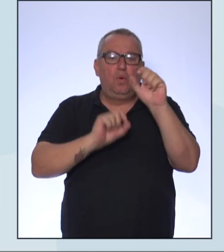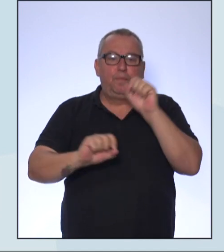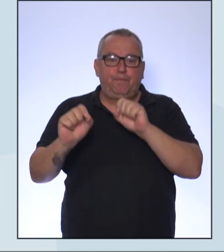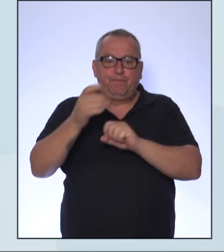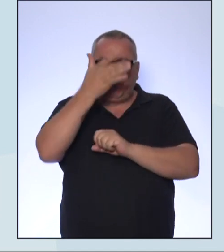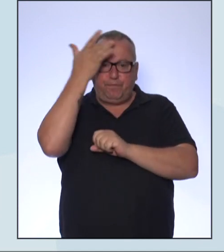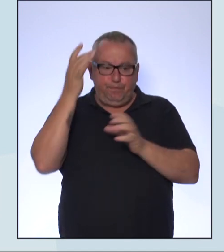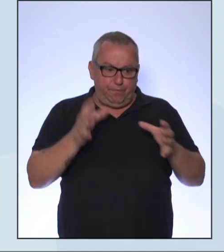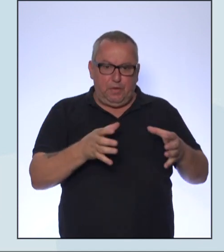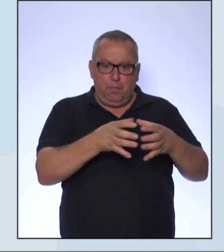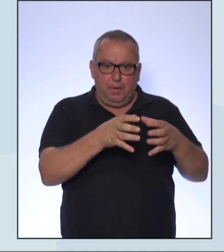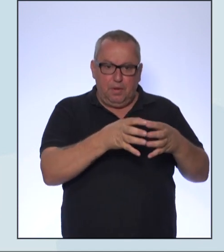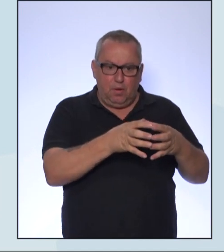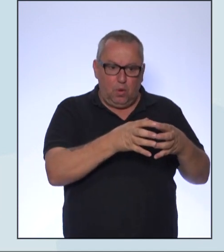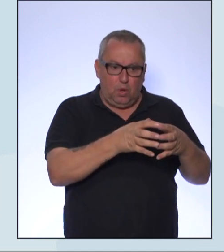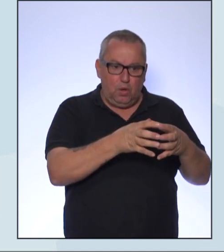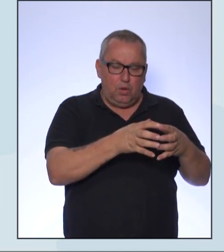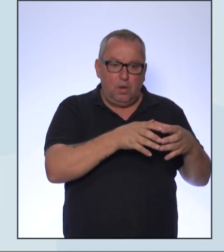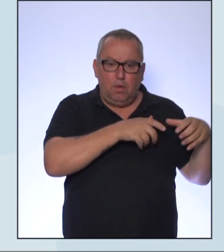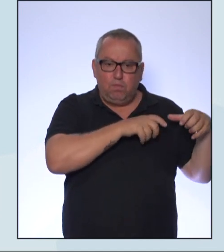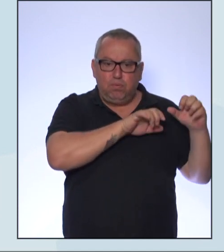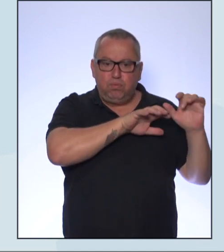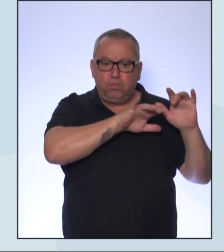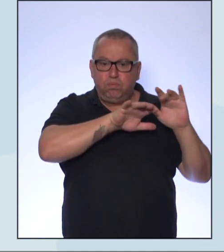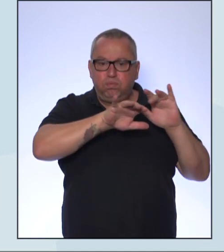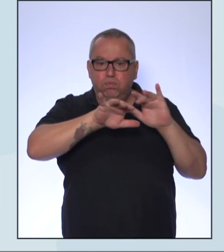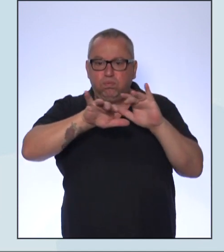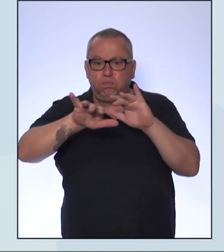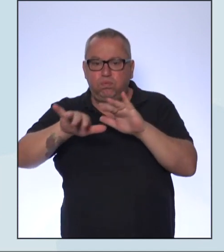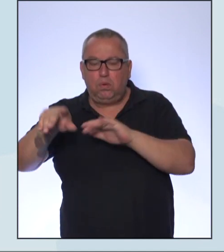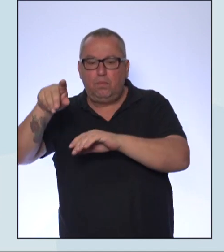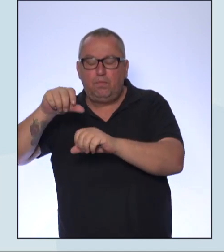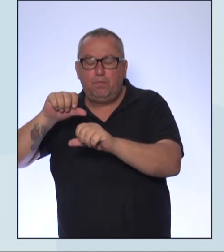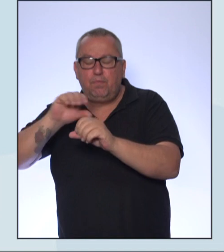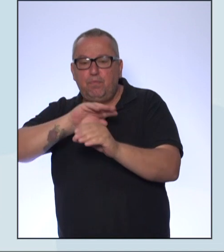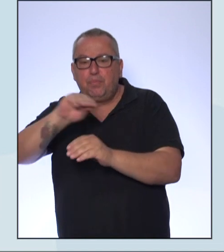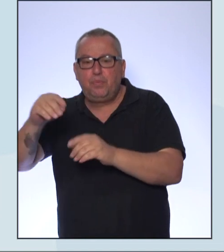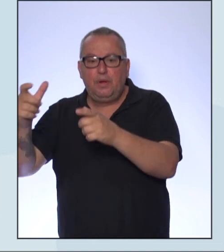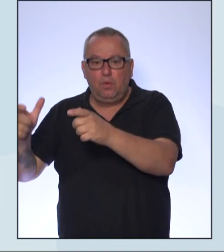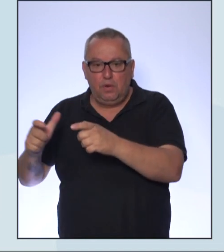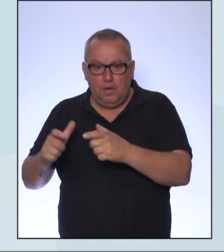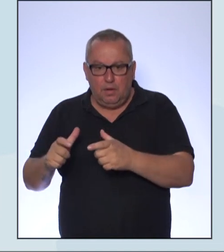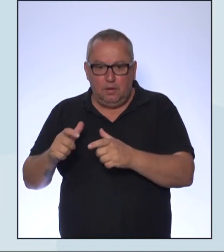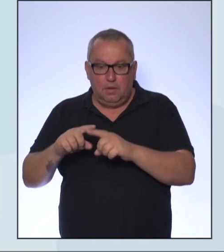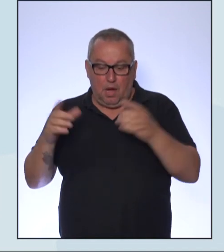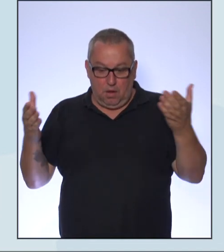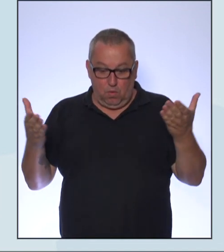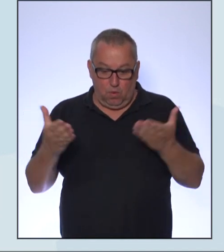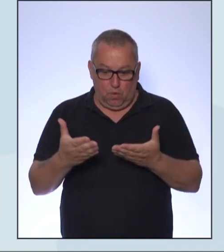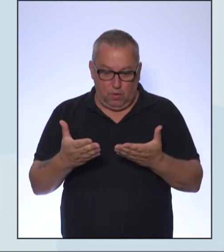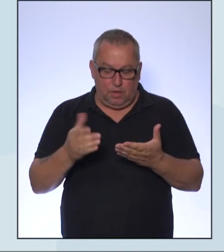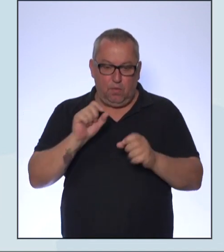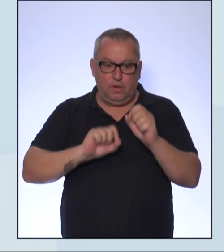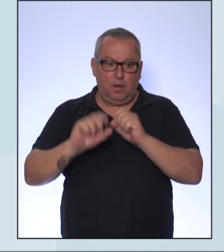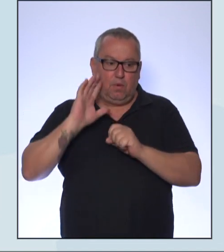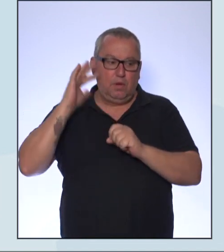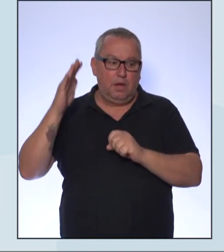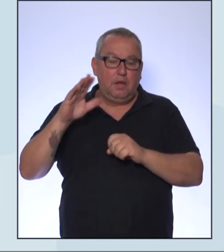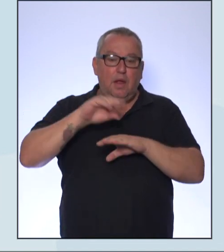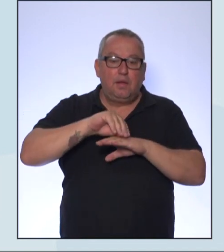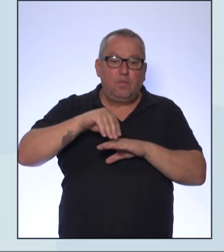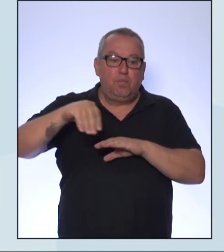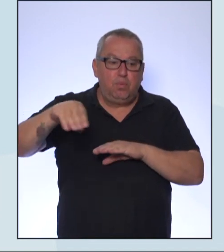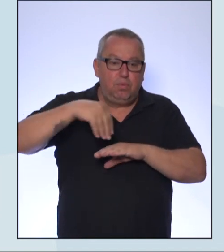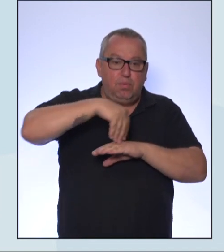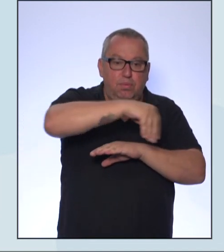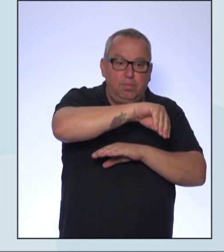de grupos humanos de um lugar para o outro, por diferentes fatores. Na atualidade, os deslocamentos acontecem